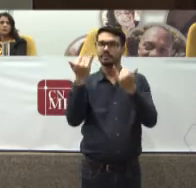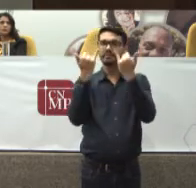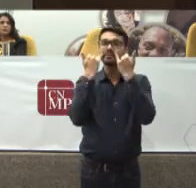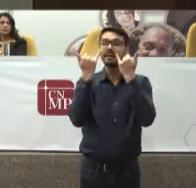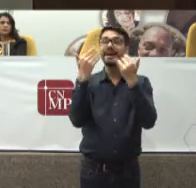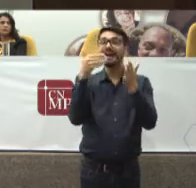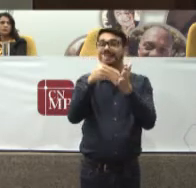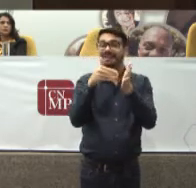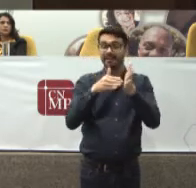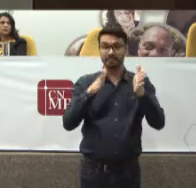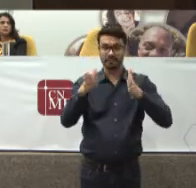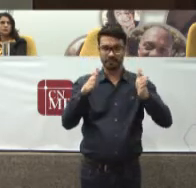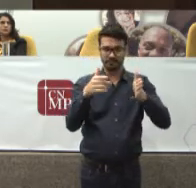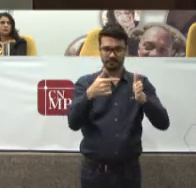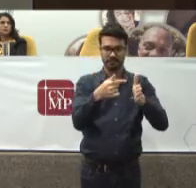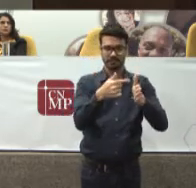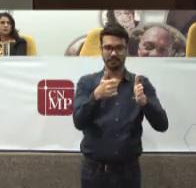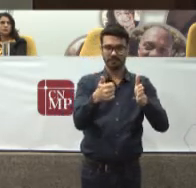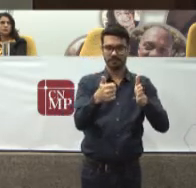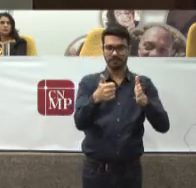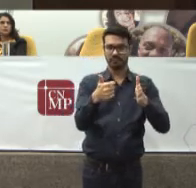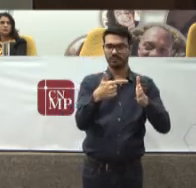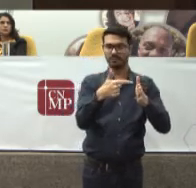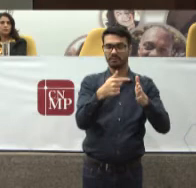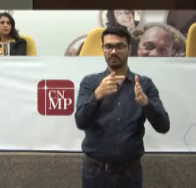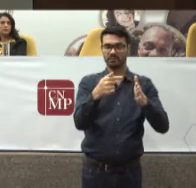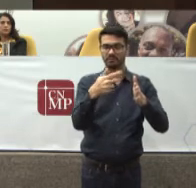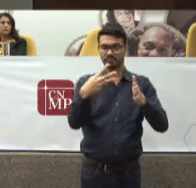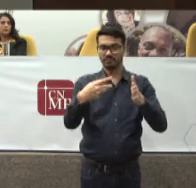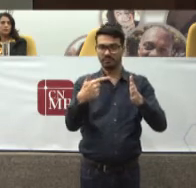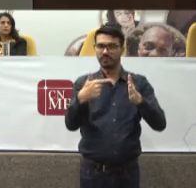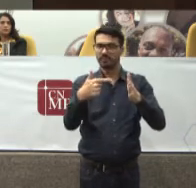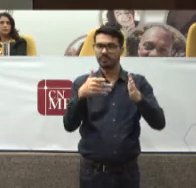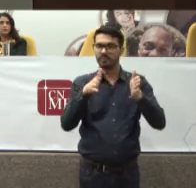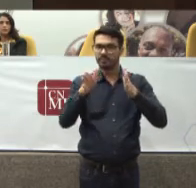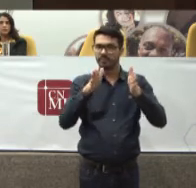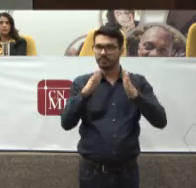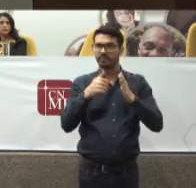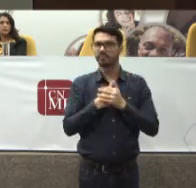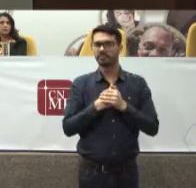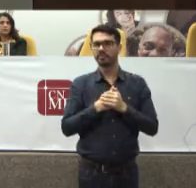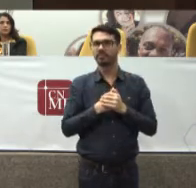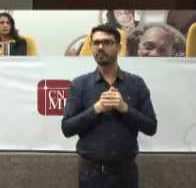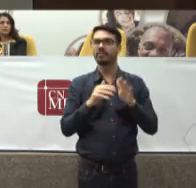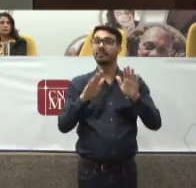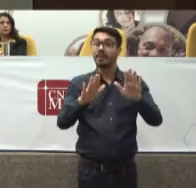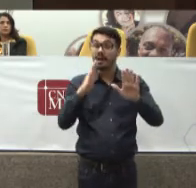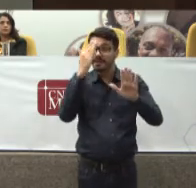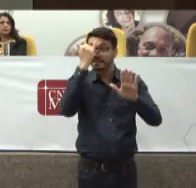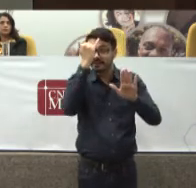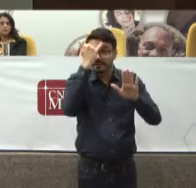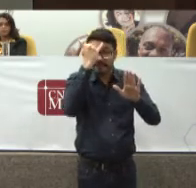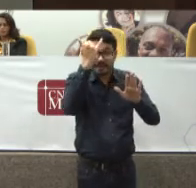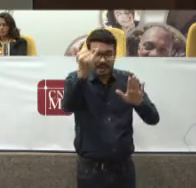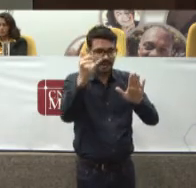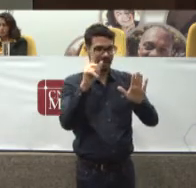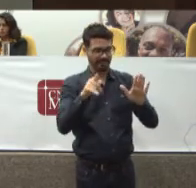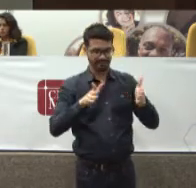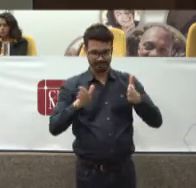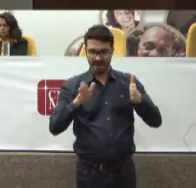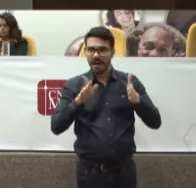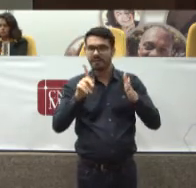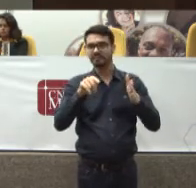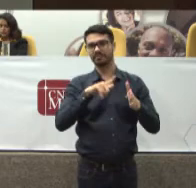É óbvio que hoje Ainda não conseguimos Fazer isso Mas A ideia É que se faça E por que Que é possível